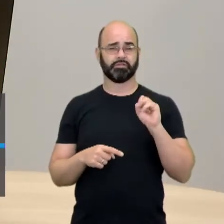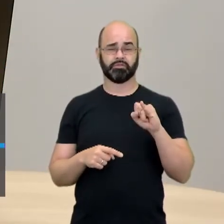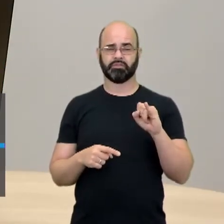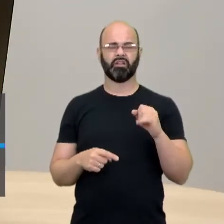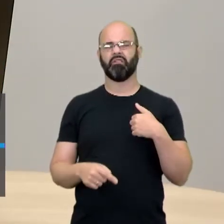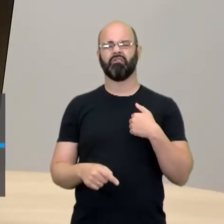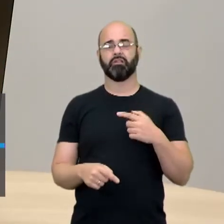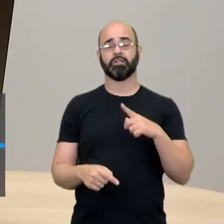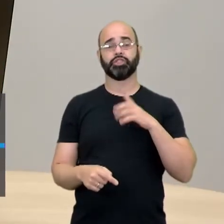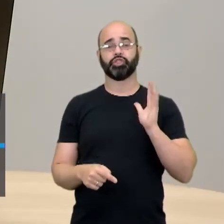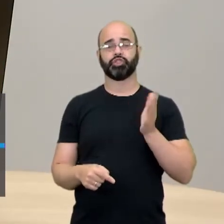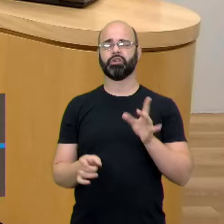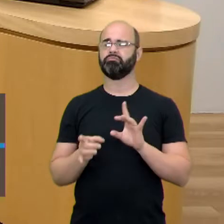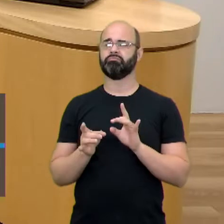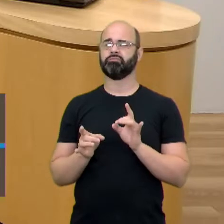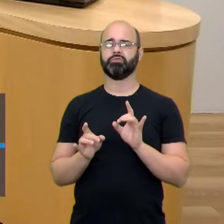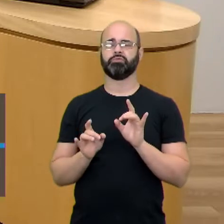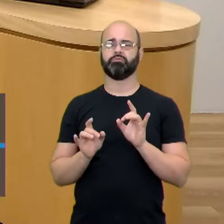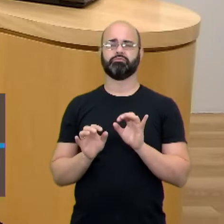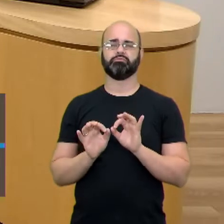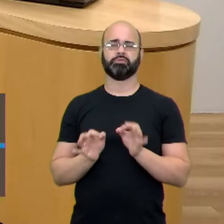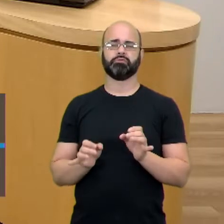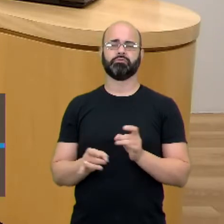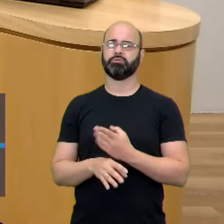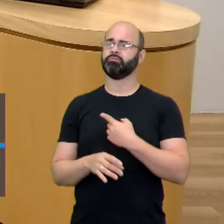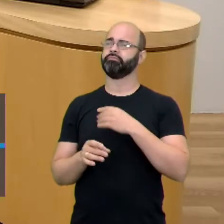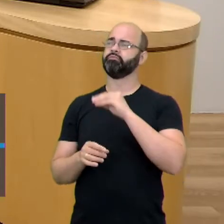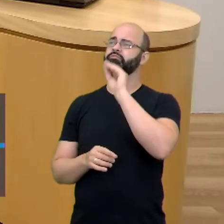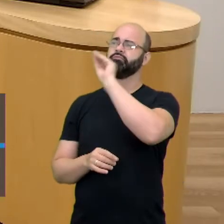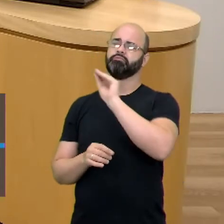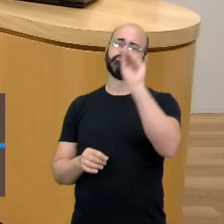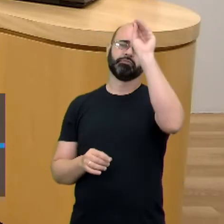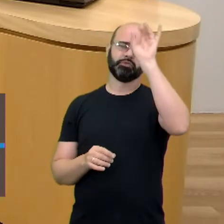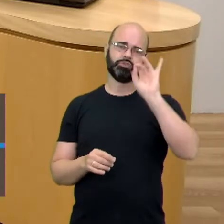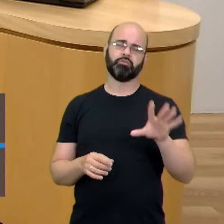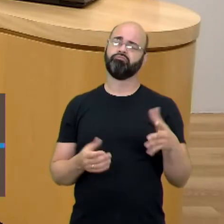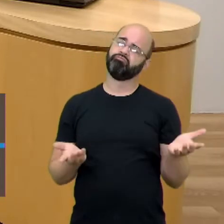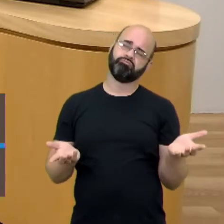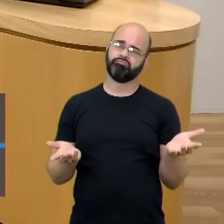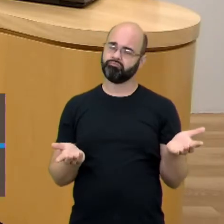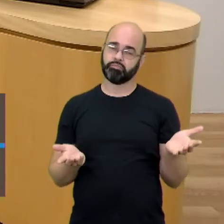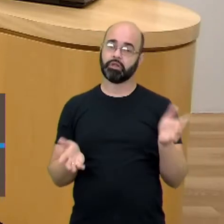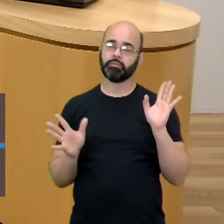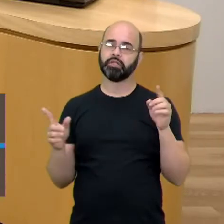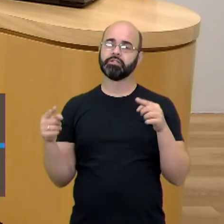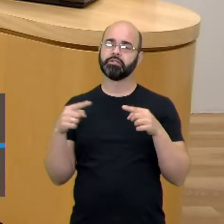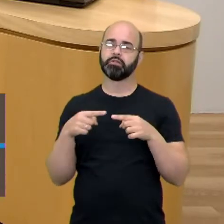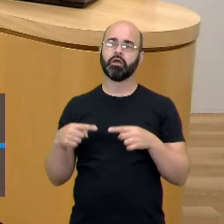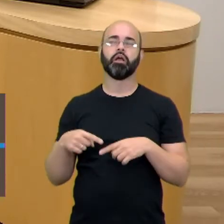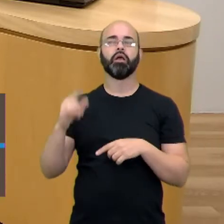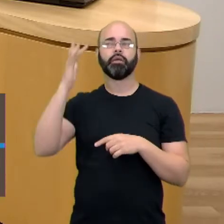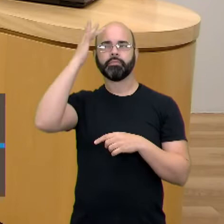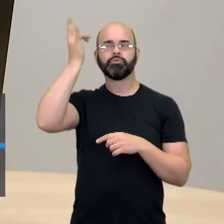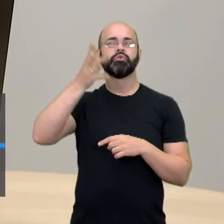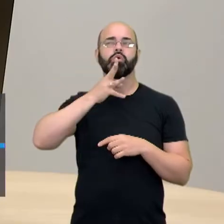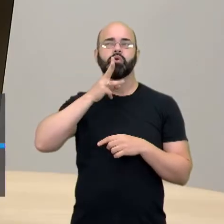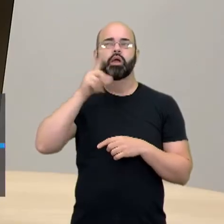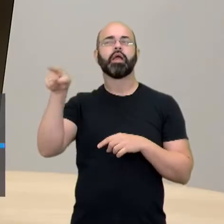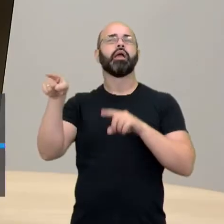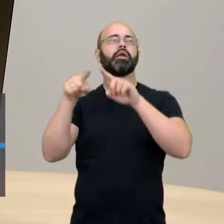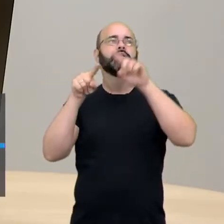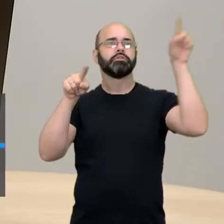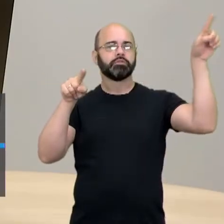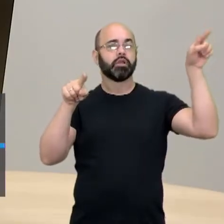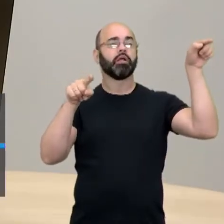já tem, ah, tá bom, tô olhando, mas ele vai colocando os conectivos. Isso, essa pessoa conhece essa, põe uma setinha. Que